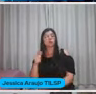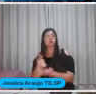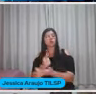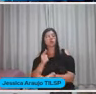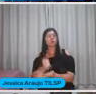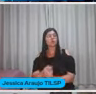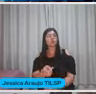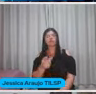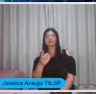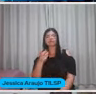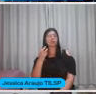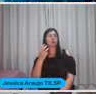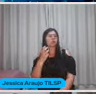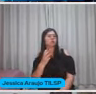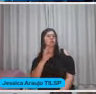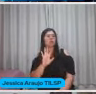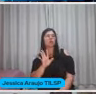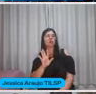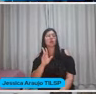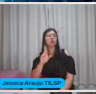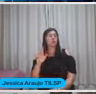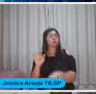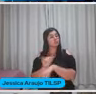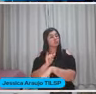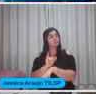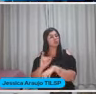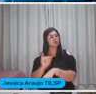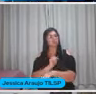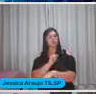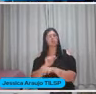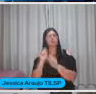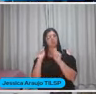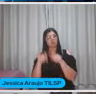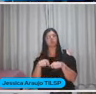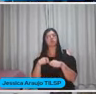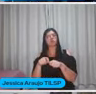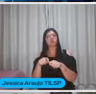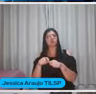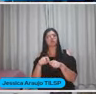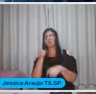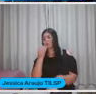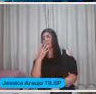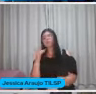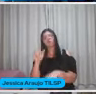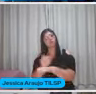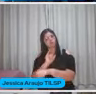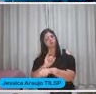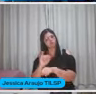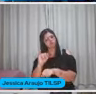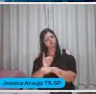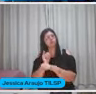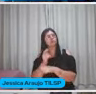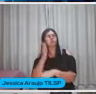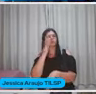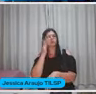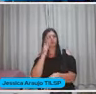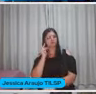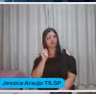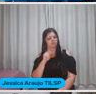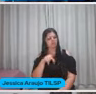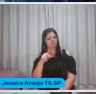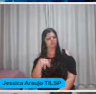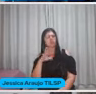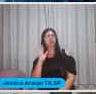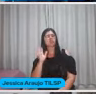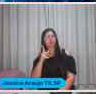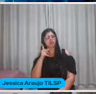por ele O livro É um recurso Agora ele pode Deve ser um bom recurso Porque a gente sabe Que a docência Já tem